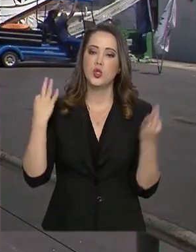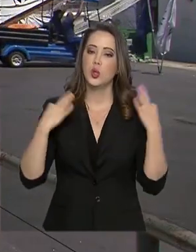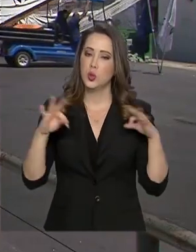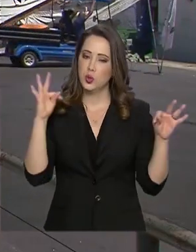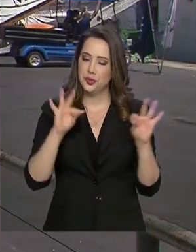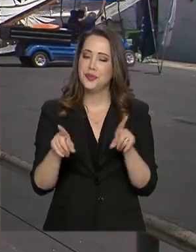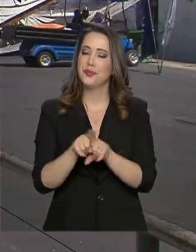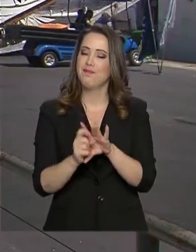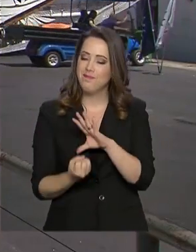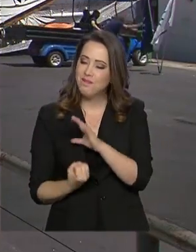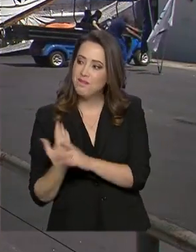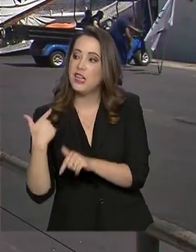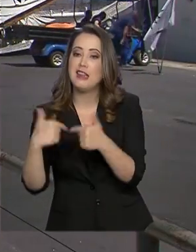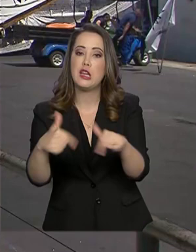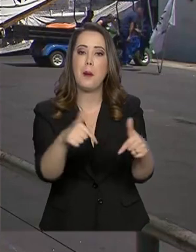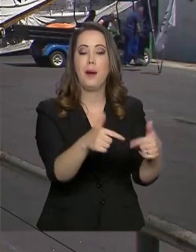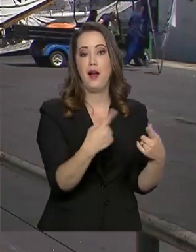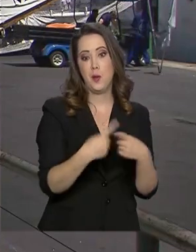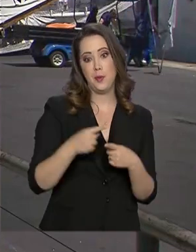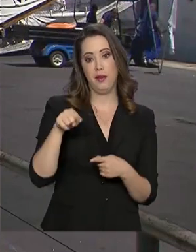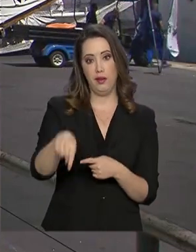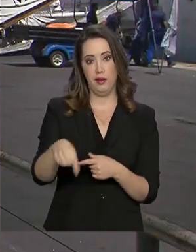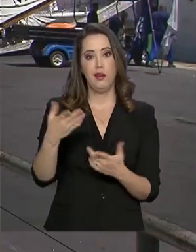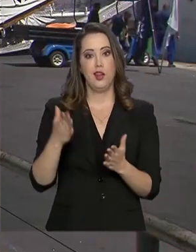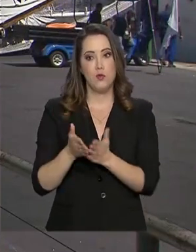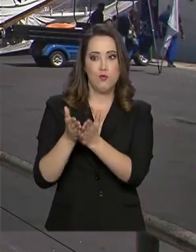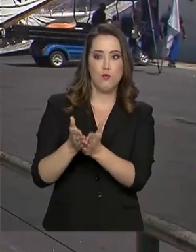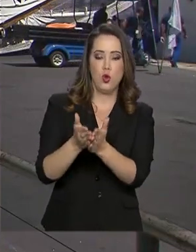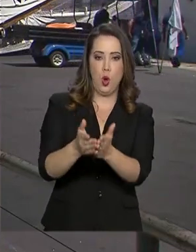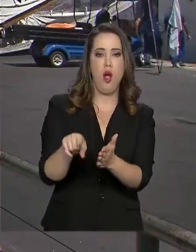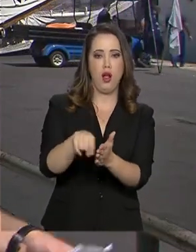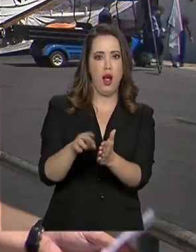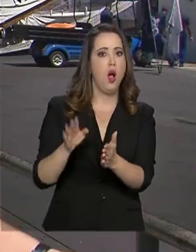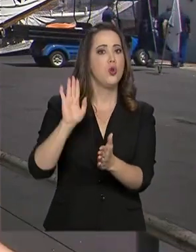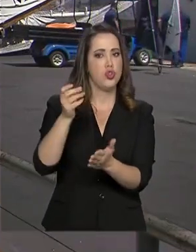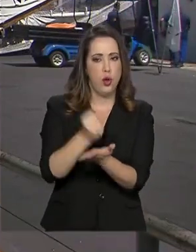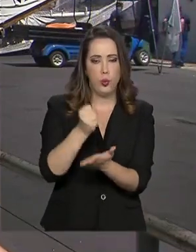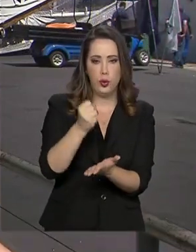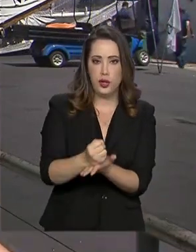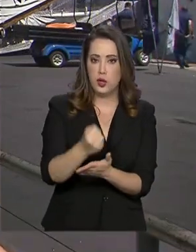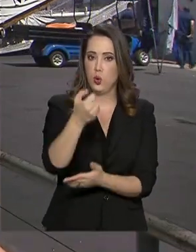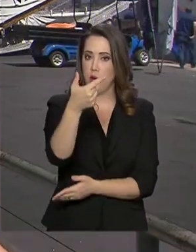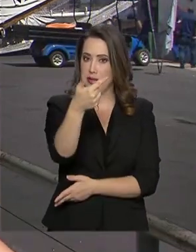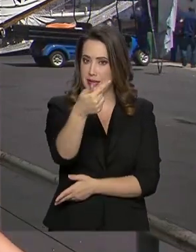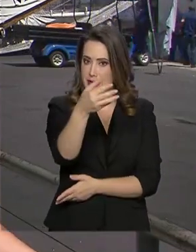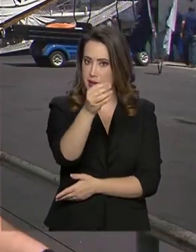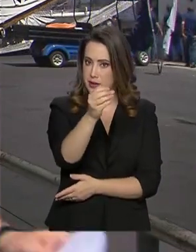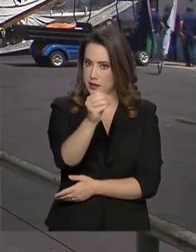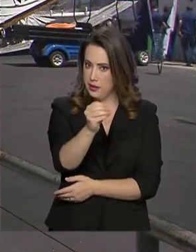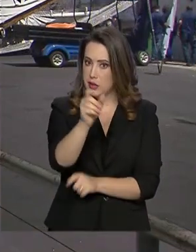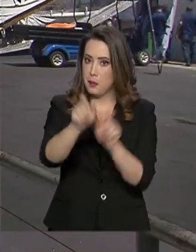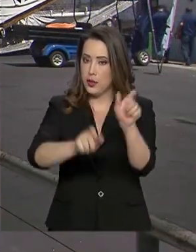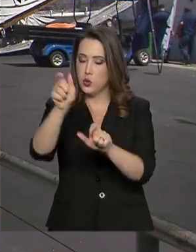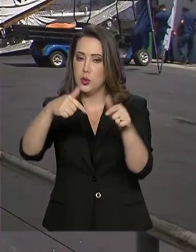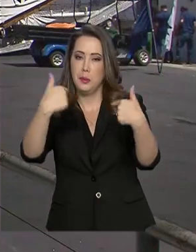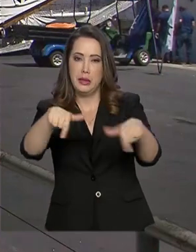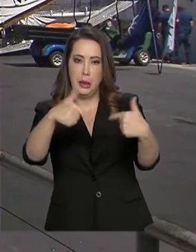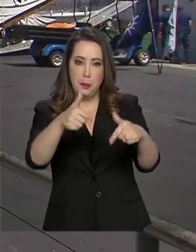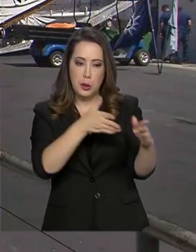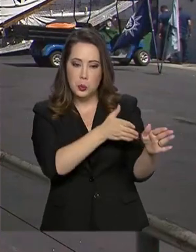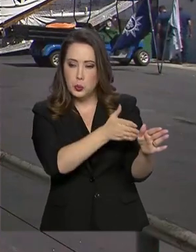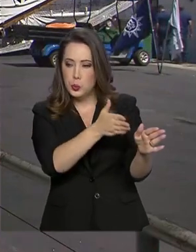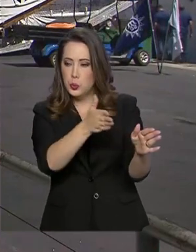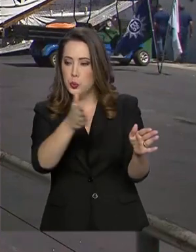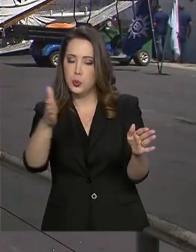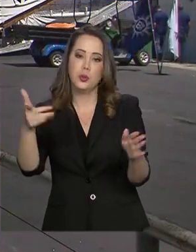geram empregos, tanto que o Porto do Rio contratou 700 funcionários temporários que vão trabalhar durante toda a temporada de